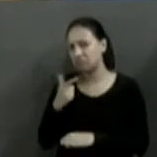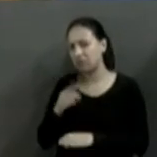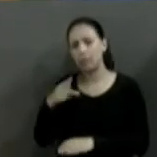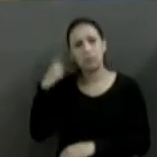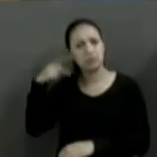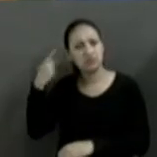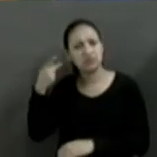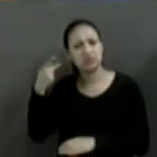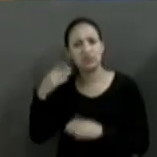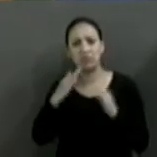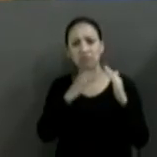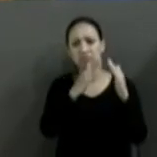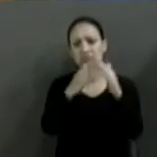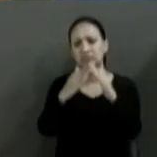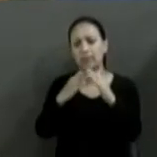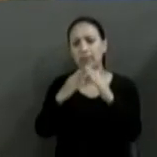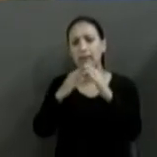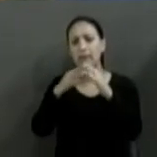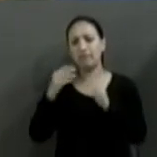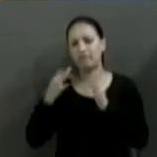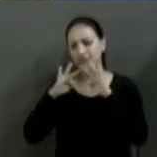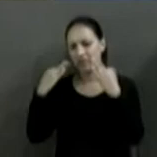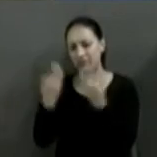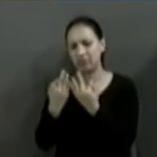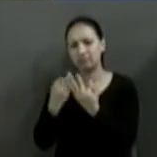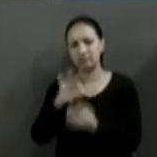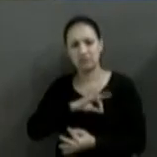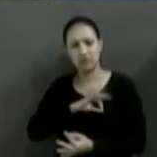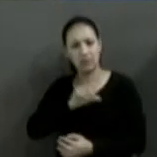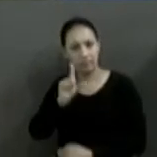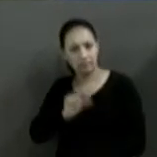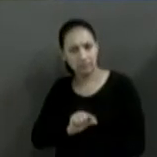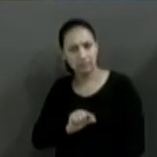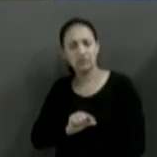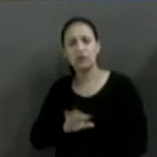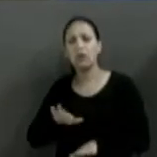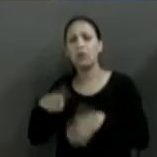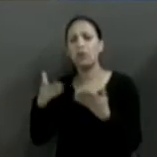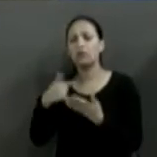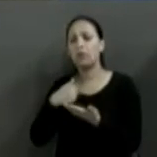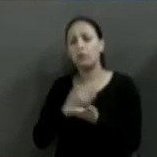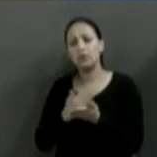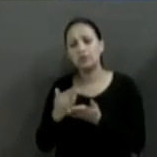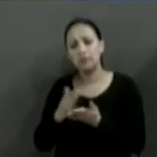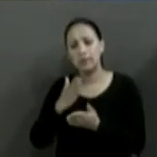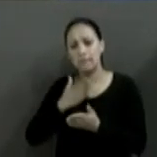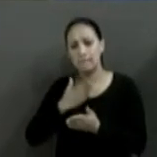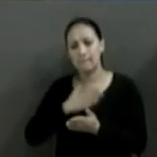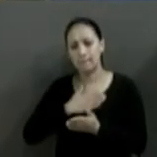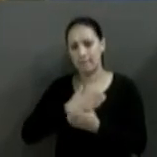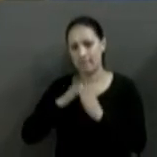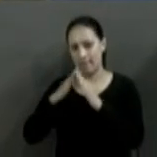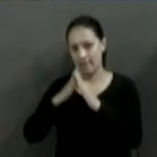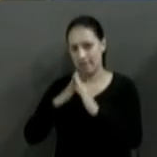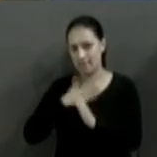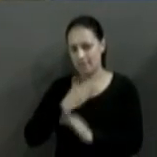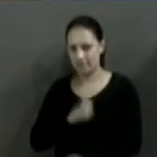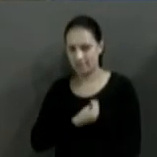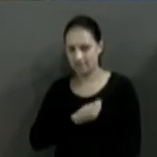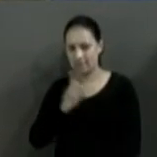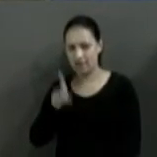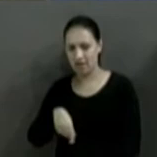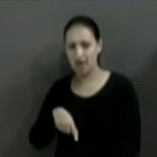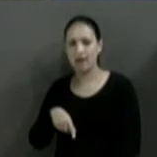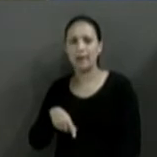para as famílias de baixa renda. Isso é, quando foi iniciado aqui o Minha Casa Minha Vida, que realmente é acessível